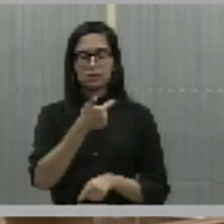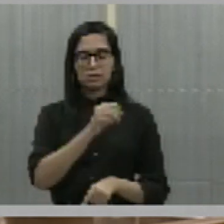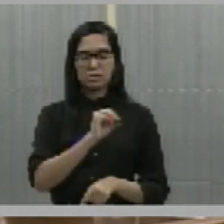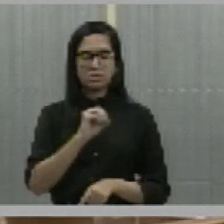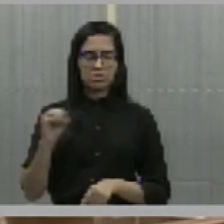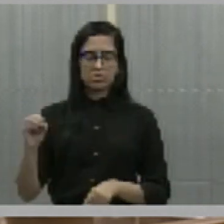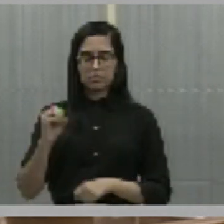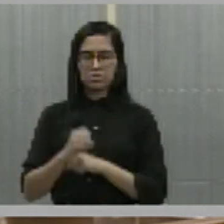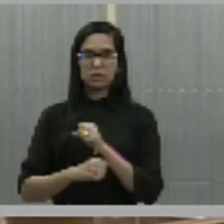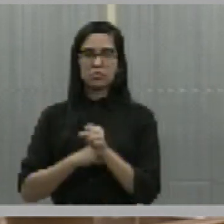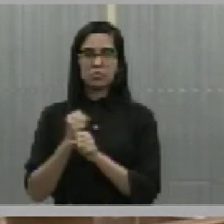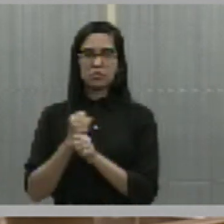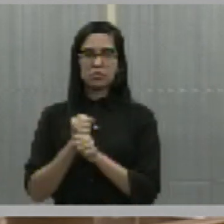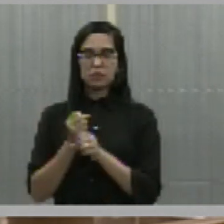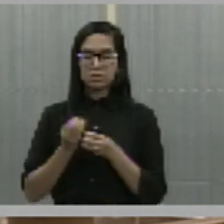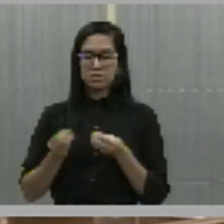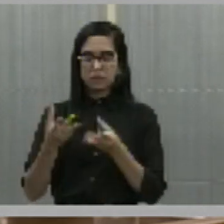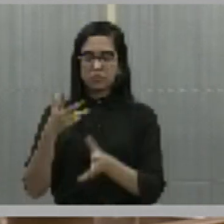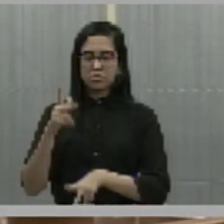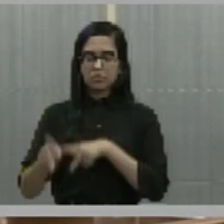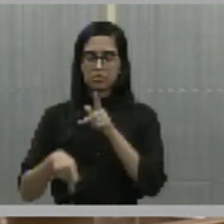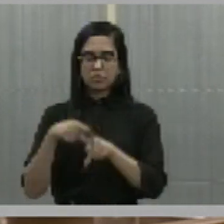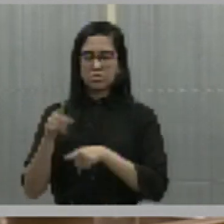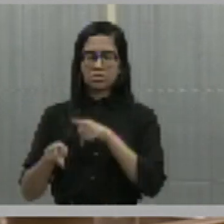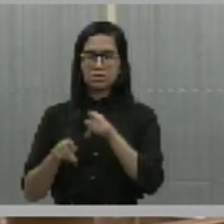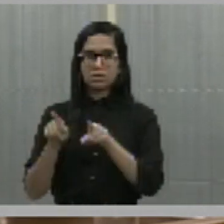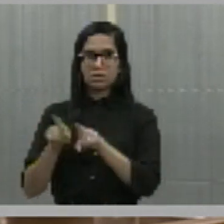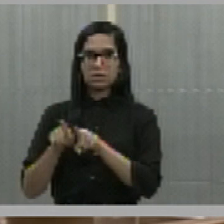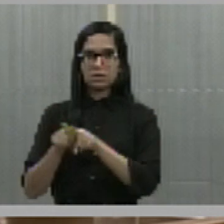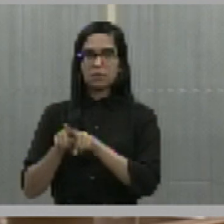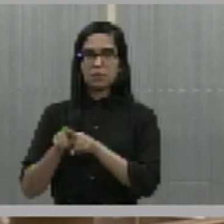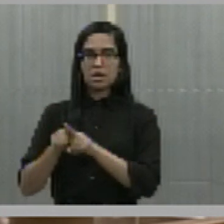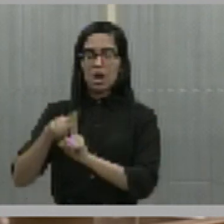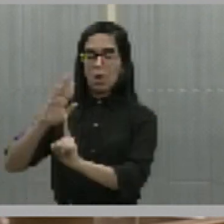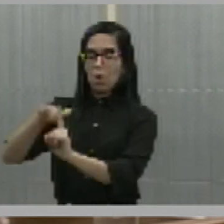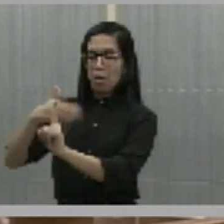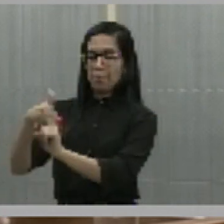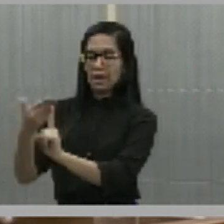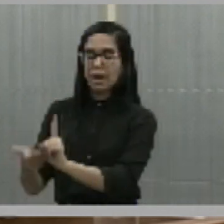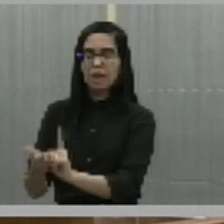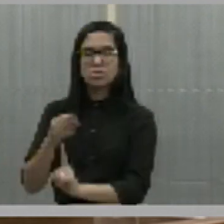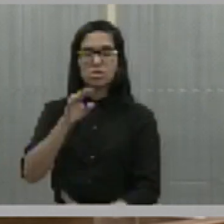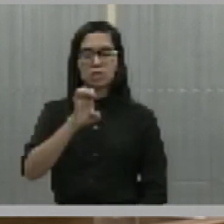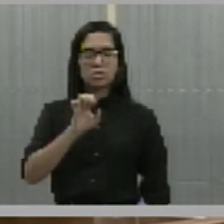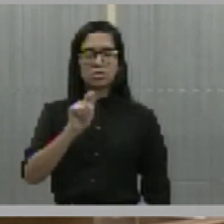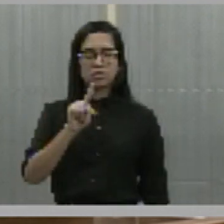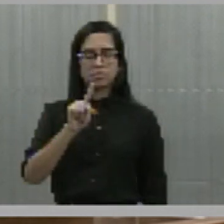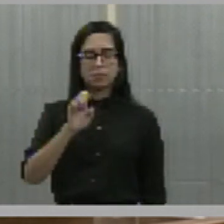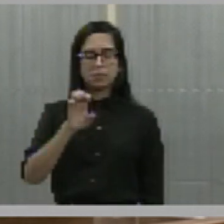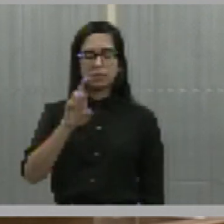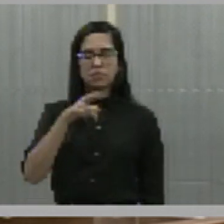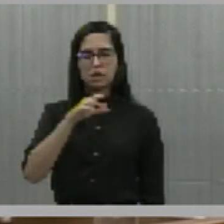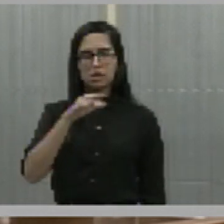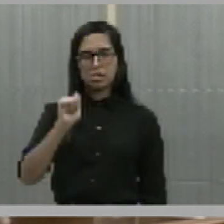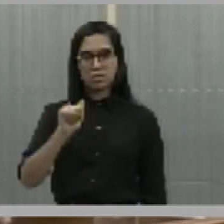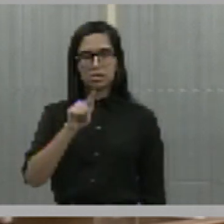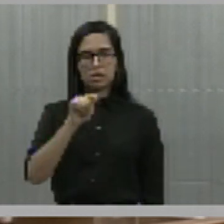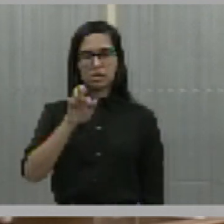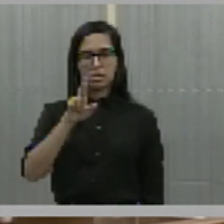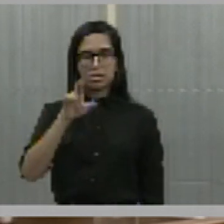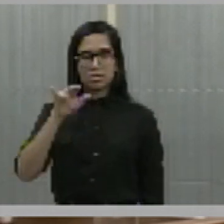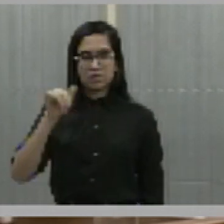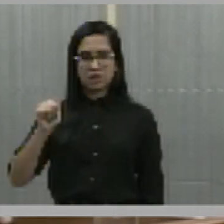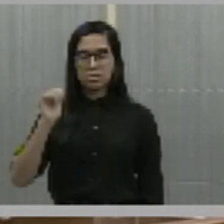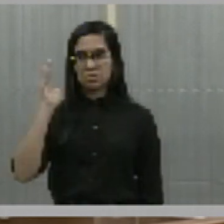Foi entregue para a população, além do busto de Esperança Garcia, reconhecida como a primeira advogada do Piauí e do Brasil. Foi